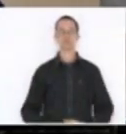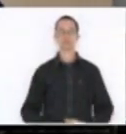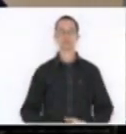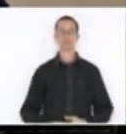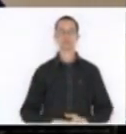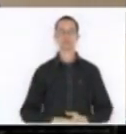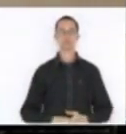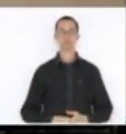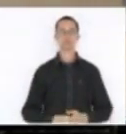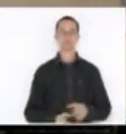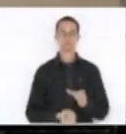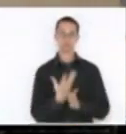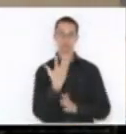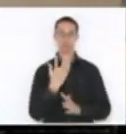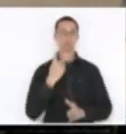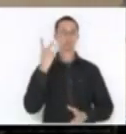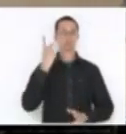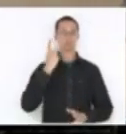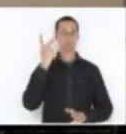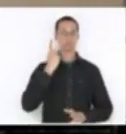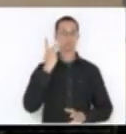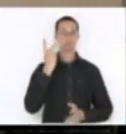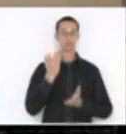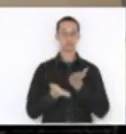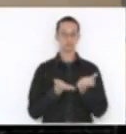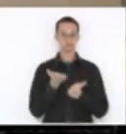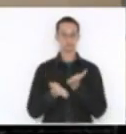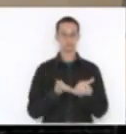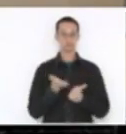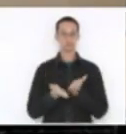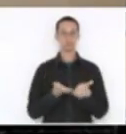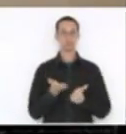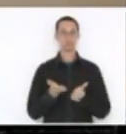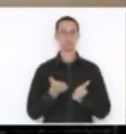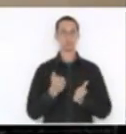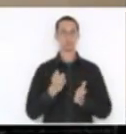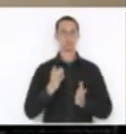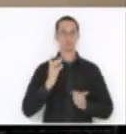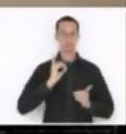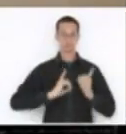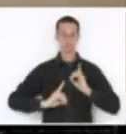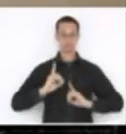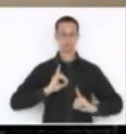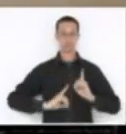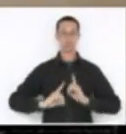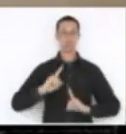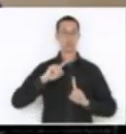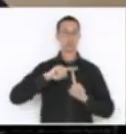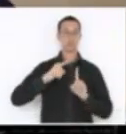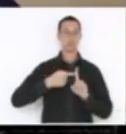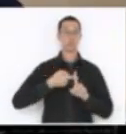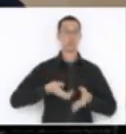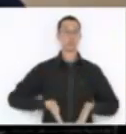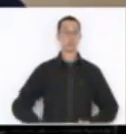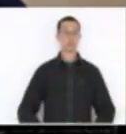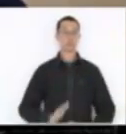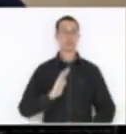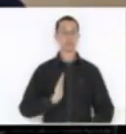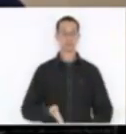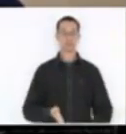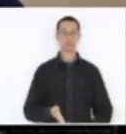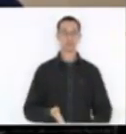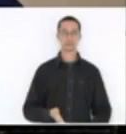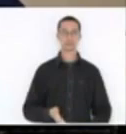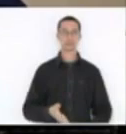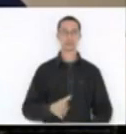política de diagnóstico e tratamento da depressão pós-parto nas redes públicas de saúde do Estado